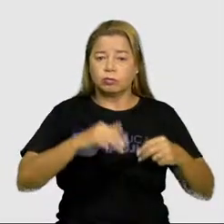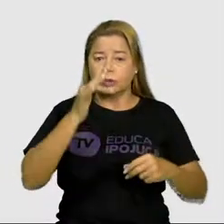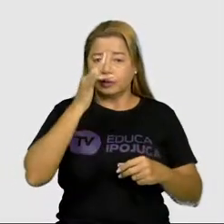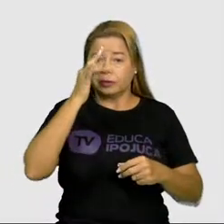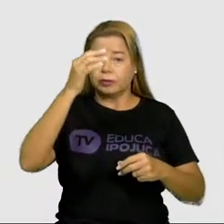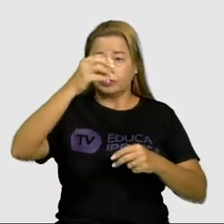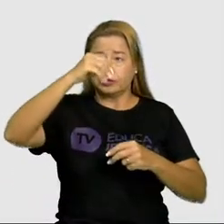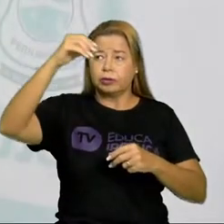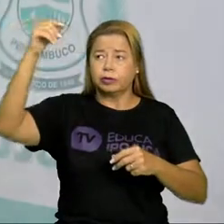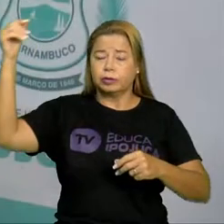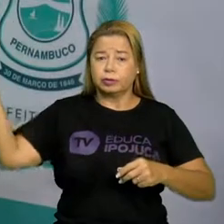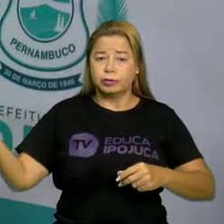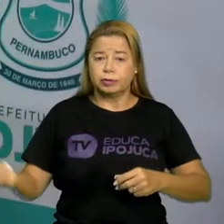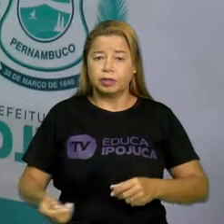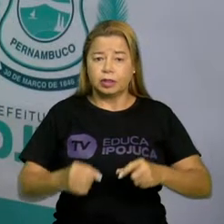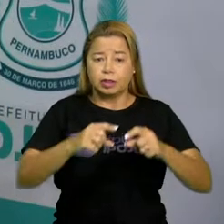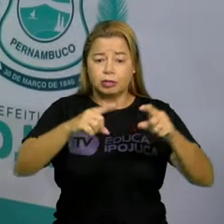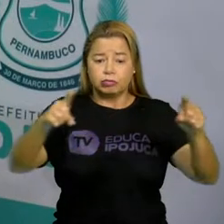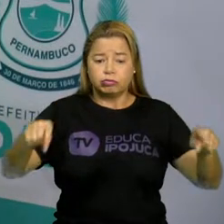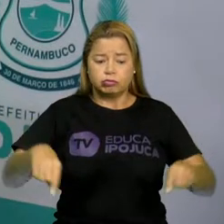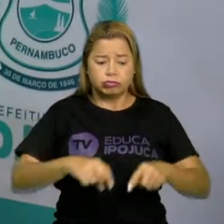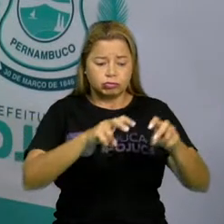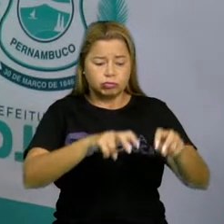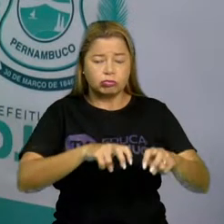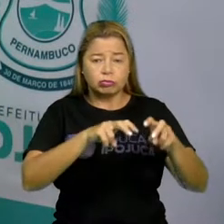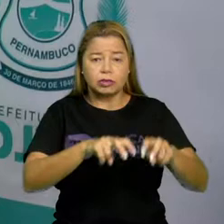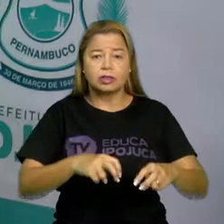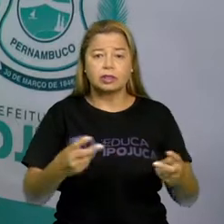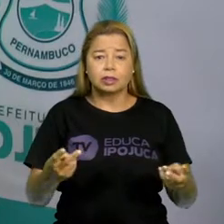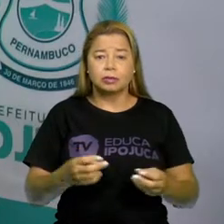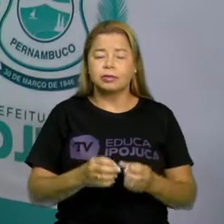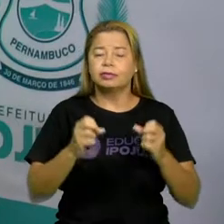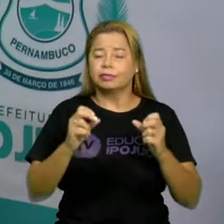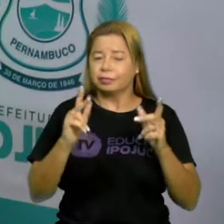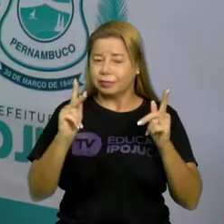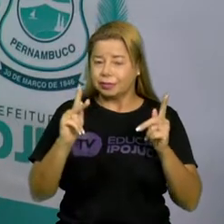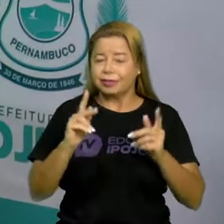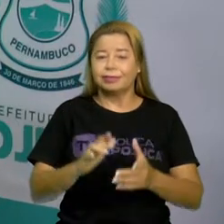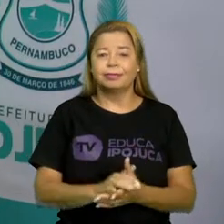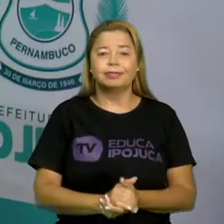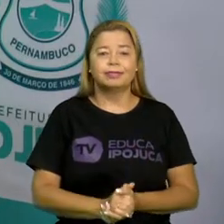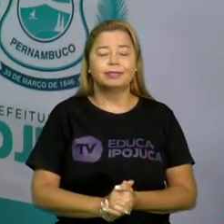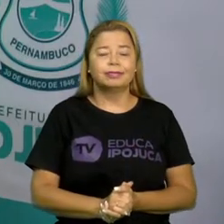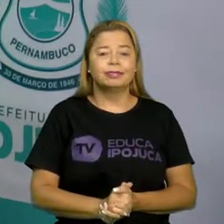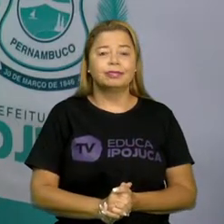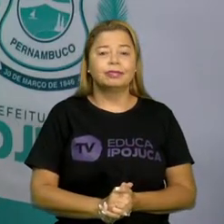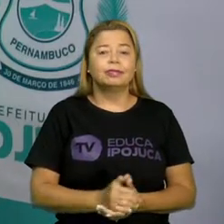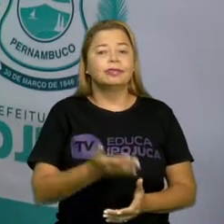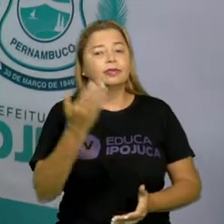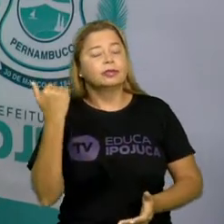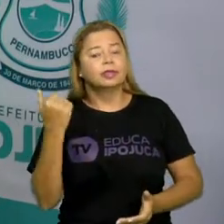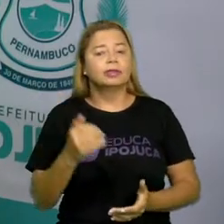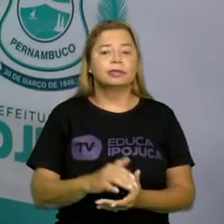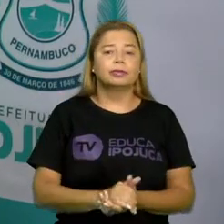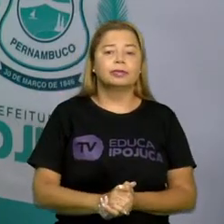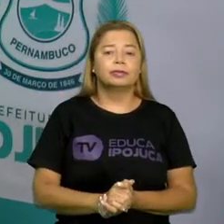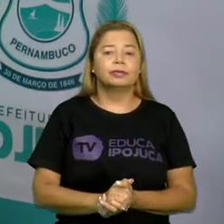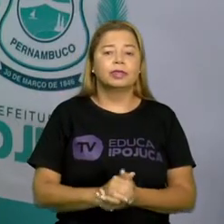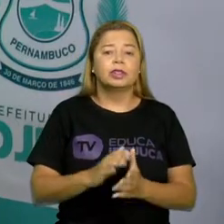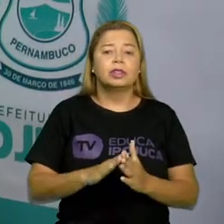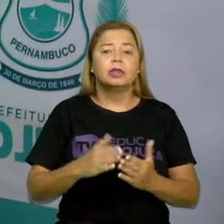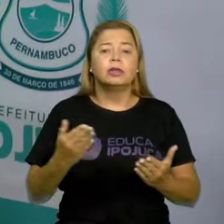campo. Até aqui tudo bem, né? Então, mas vamos para frente. Sons